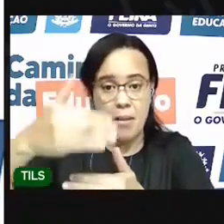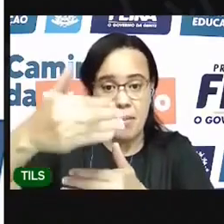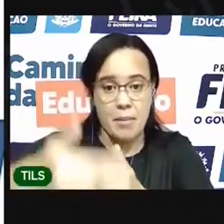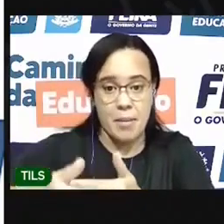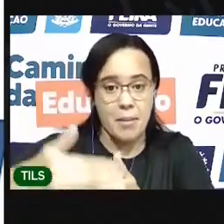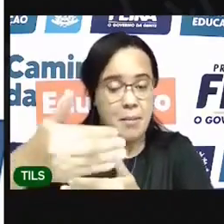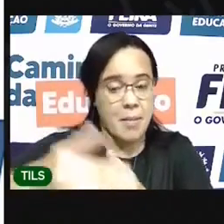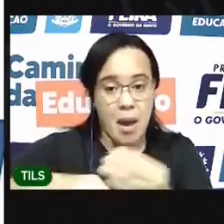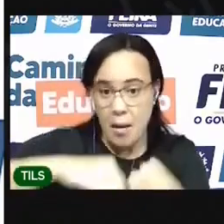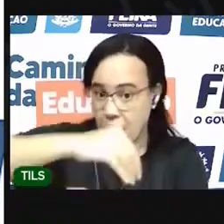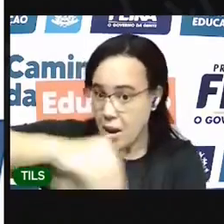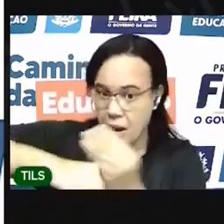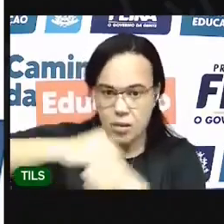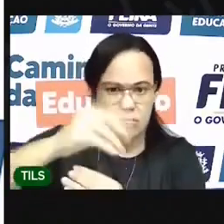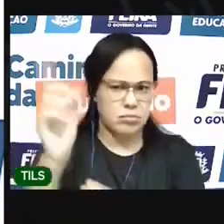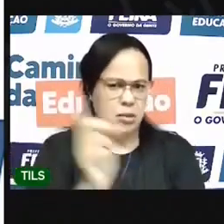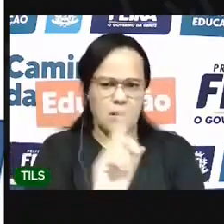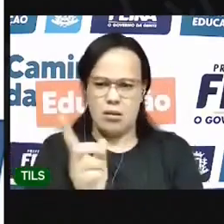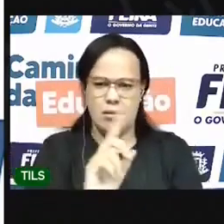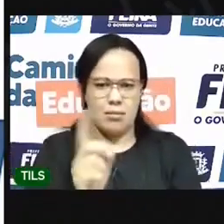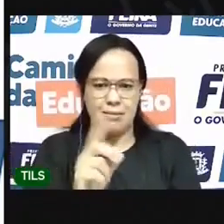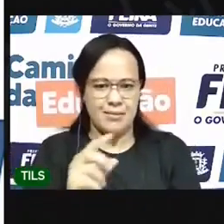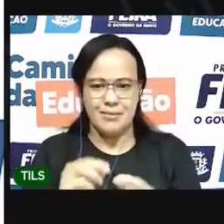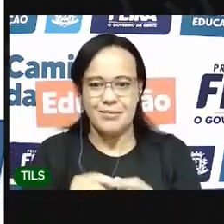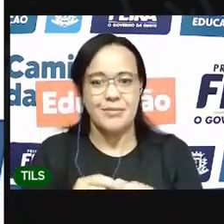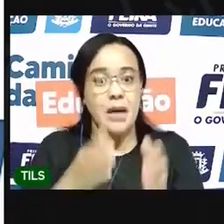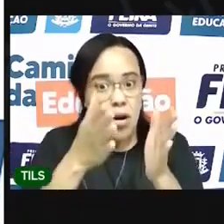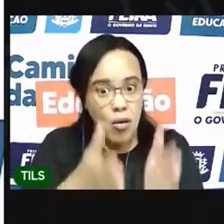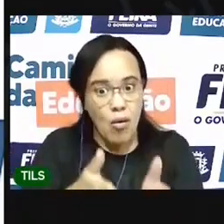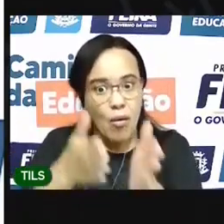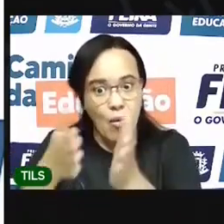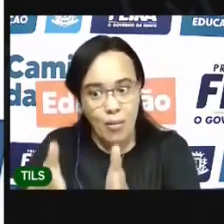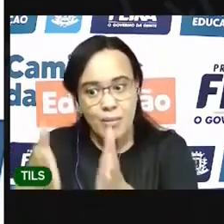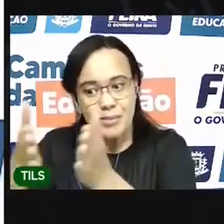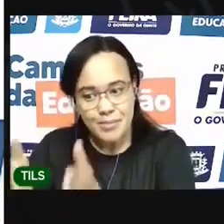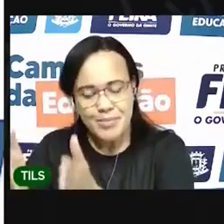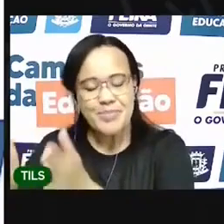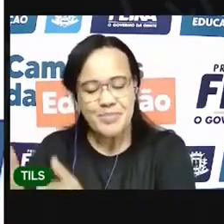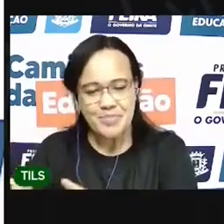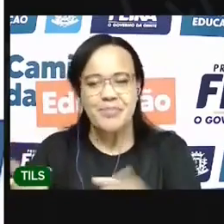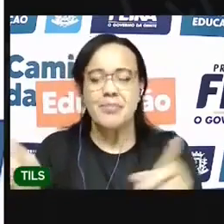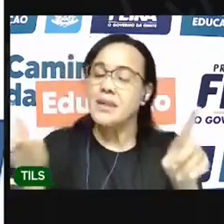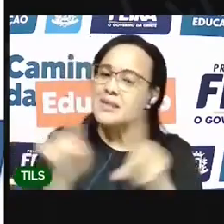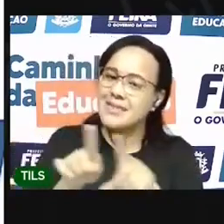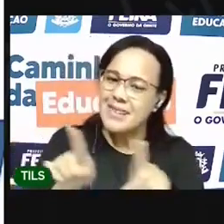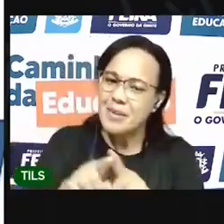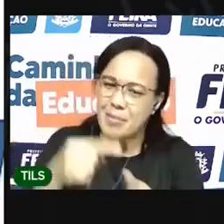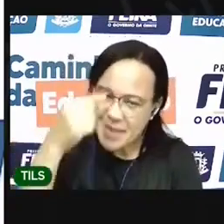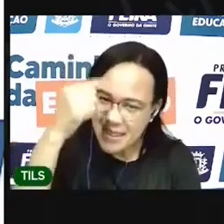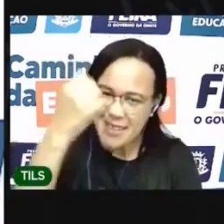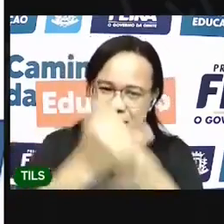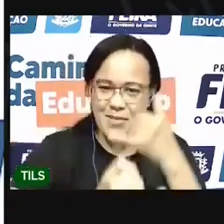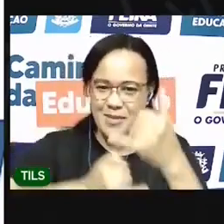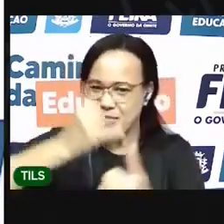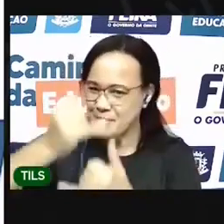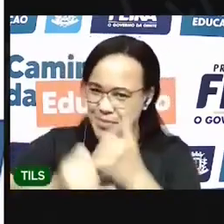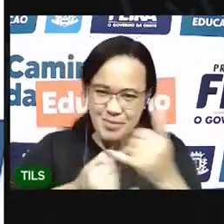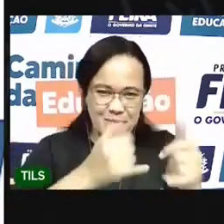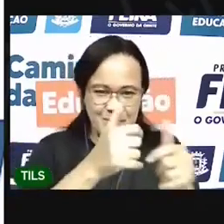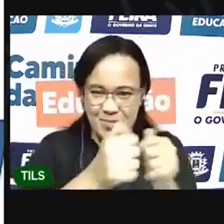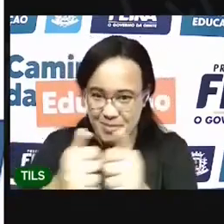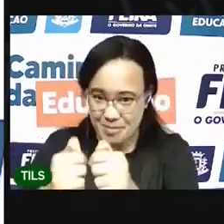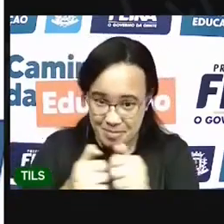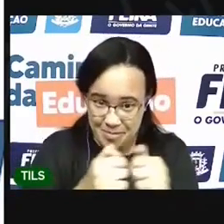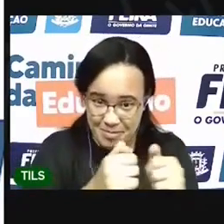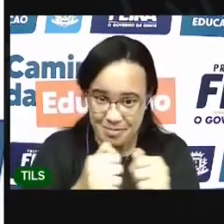gente viu também Um joguinho Muito divertido Falando sobre sequência numérica Que você pode jogar